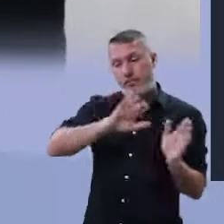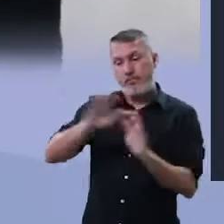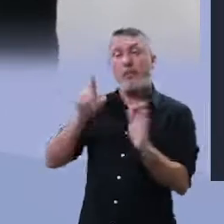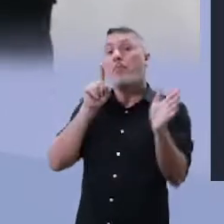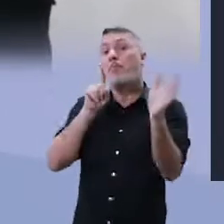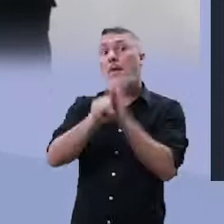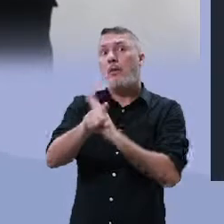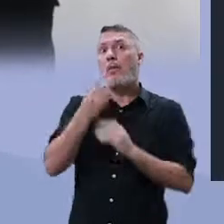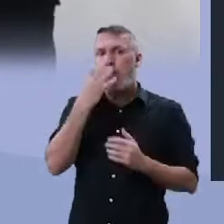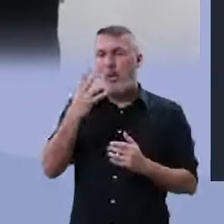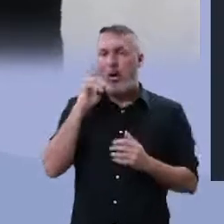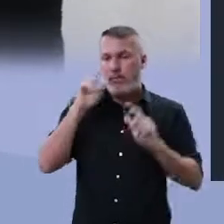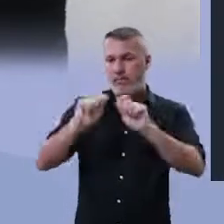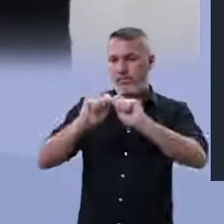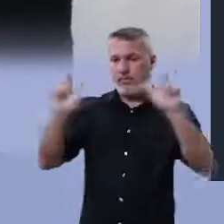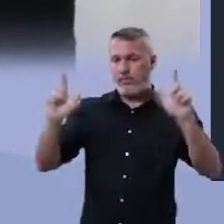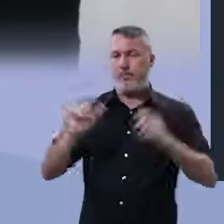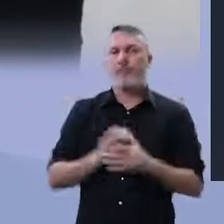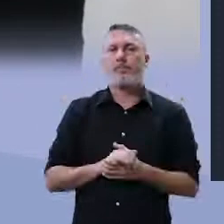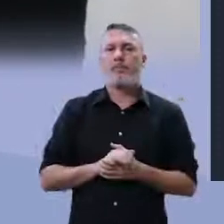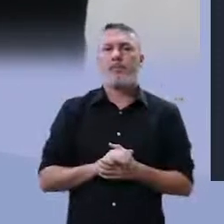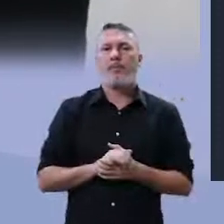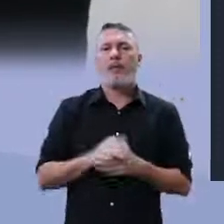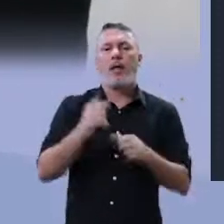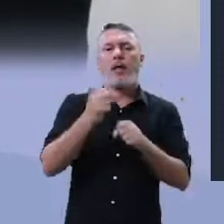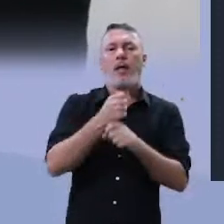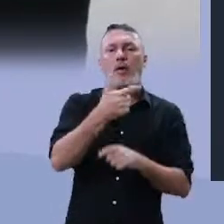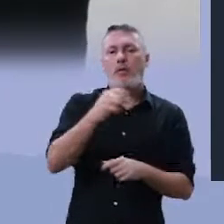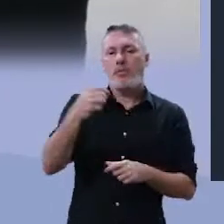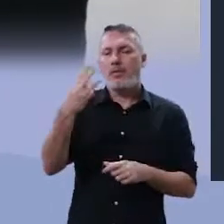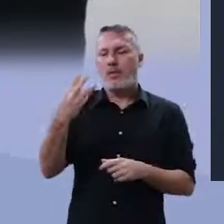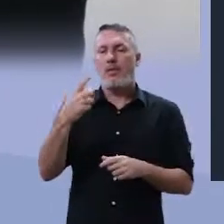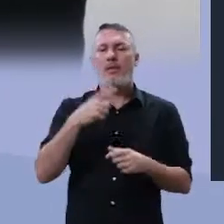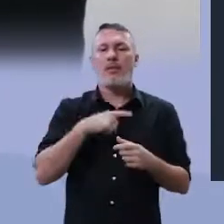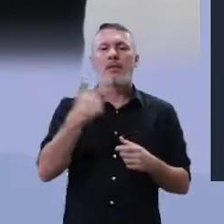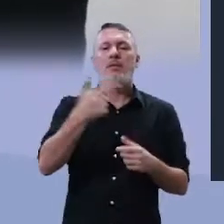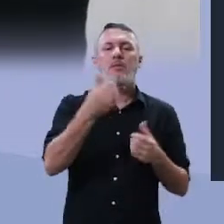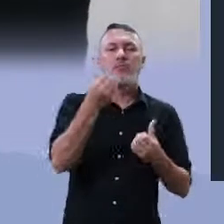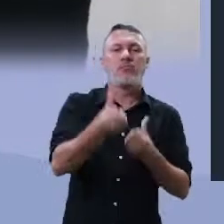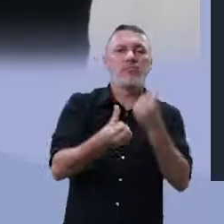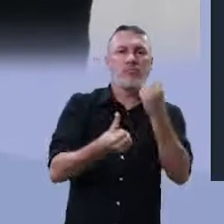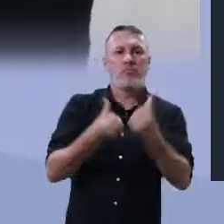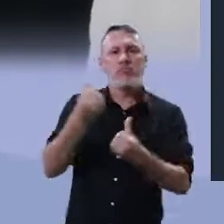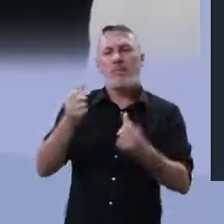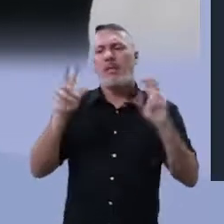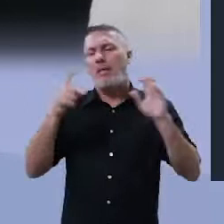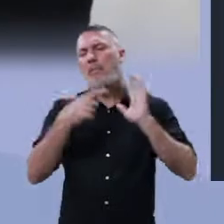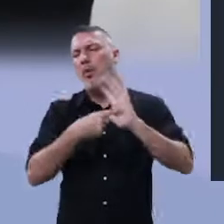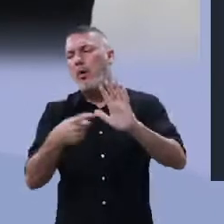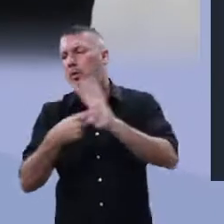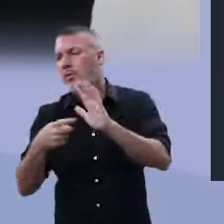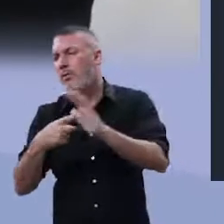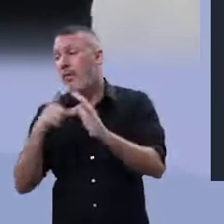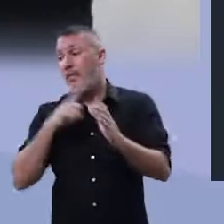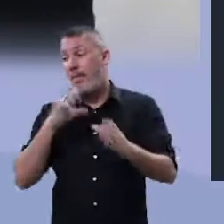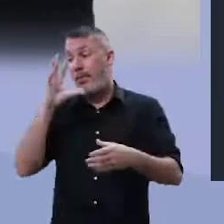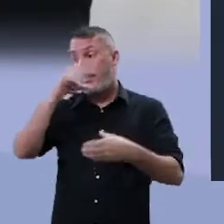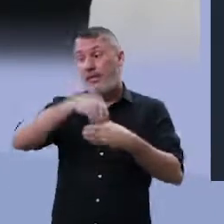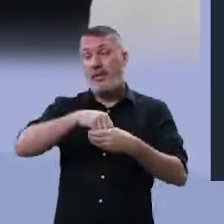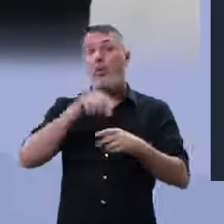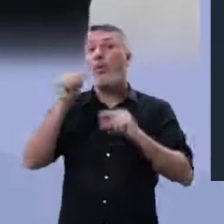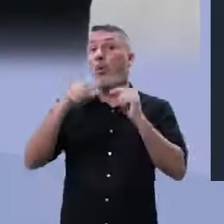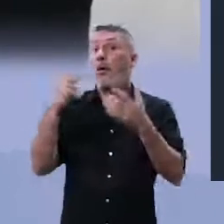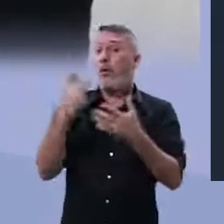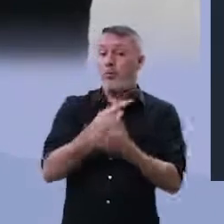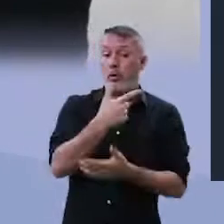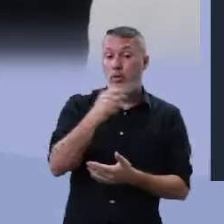fabulosa. No segundo semestre do ano de 2003, perdoe, minha questão é bem antiga, mas o assunto está dentro do